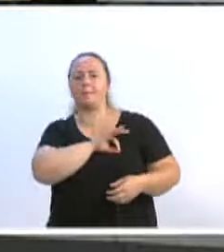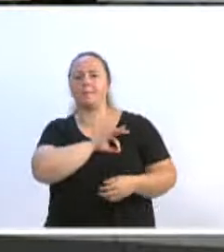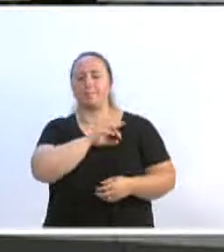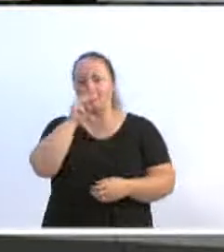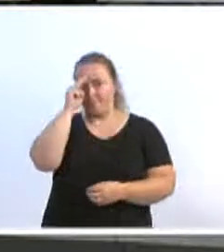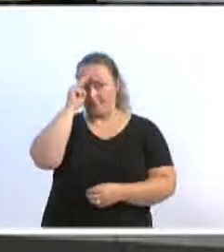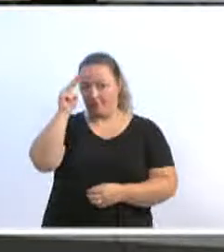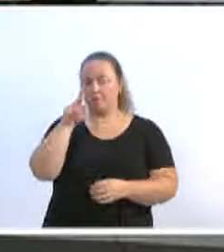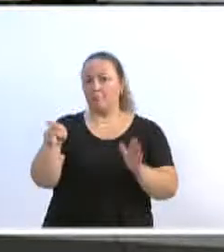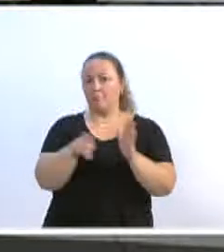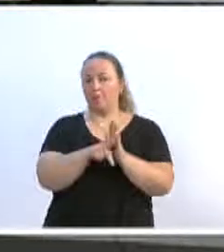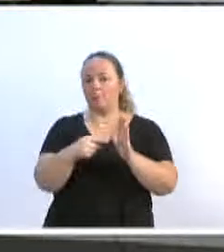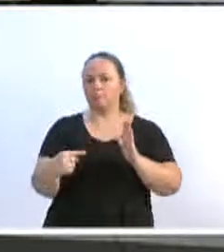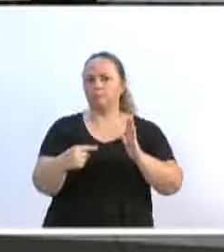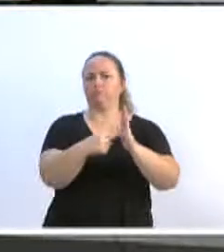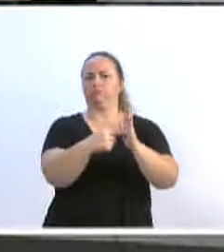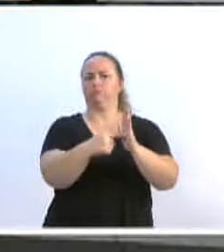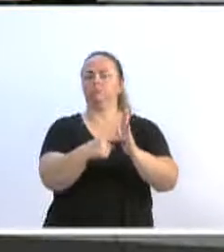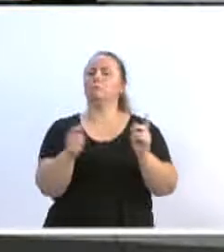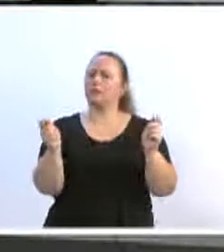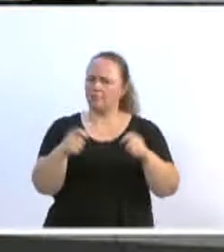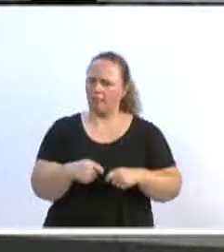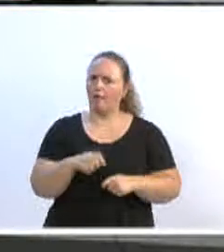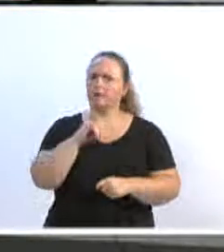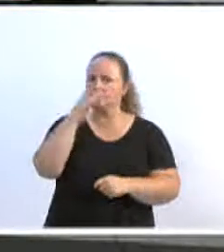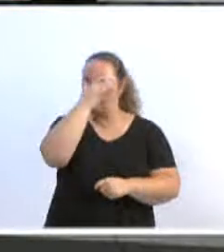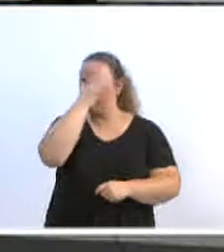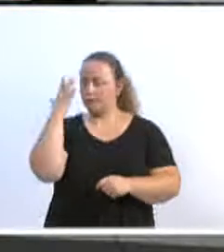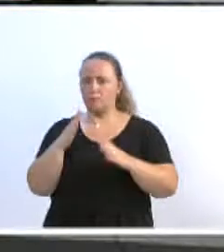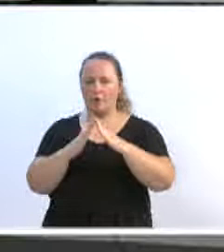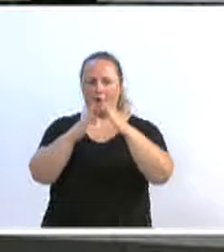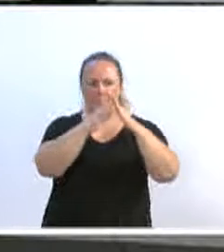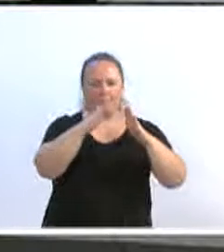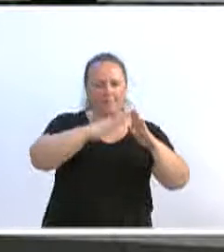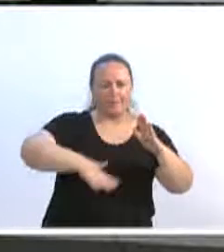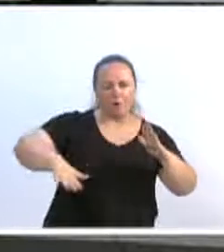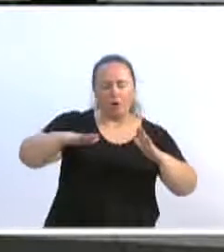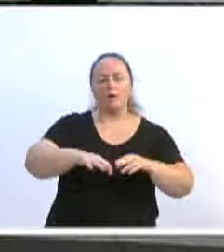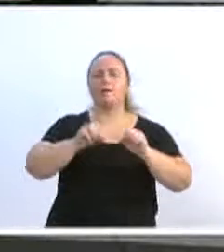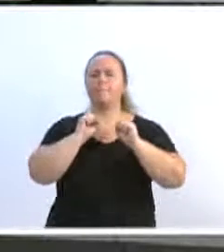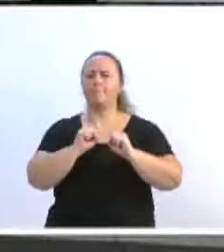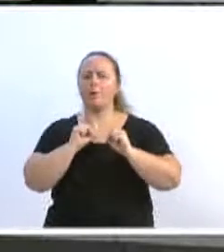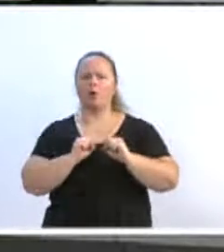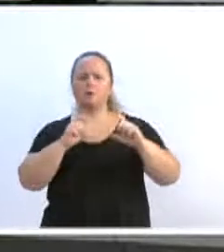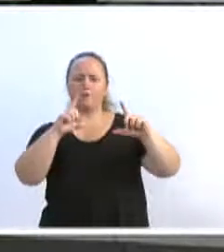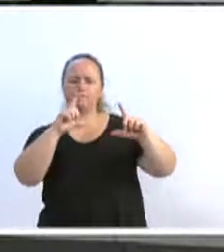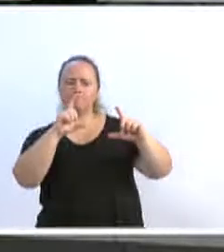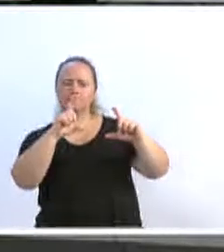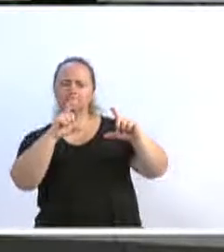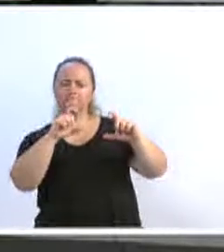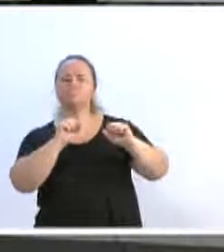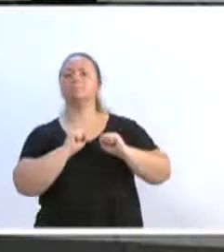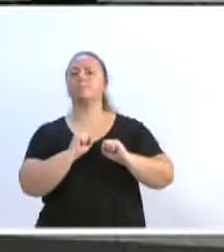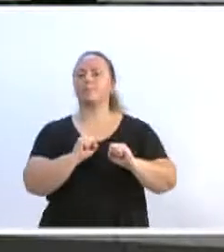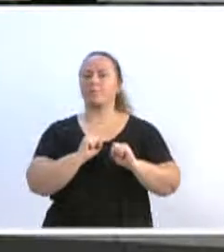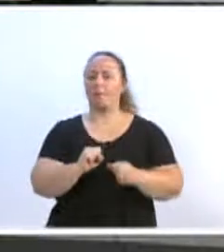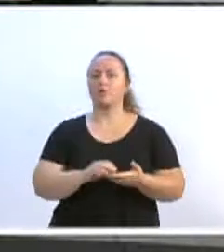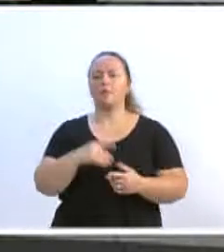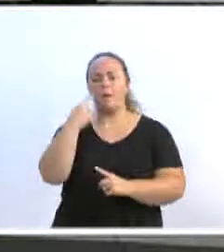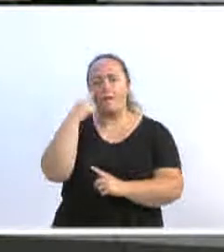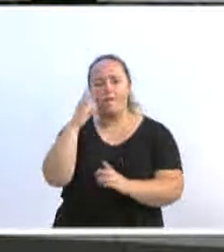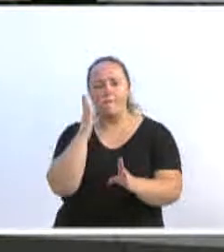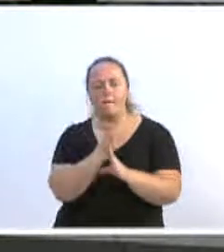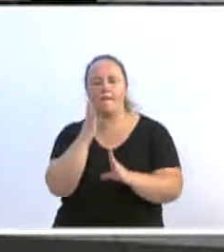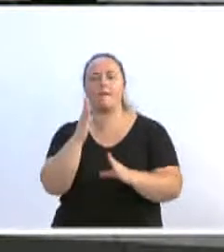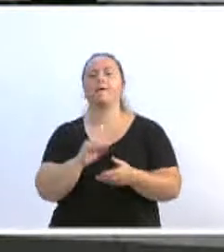denúncia. Então, todos os moradores podem, por gentileza, fotografar para facilitar o flagrante,